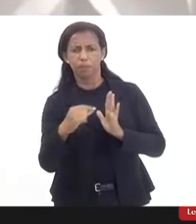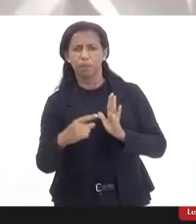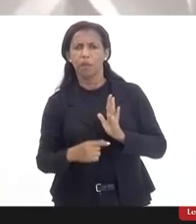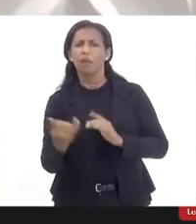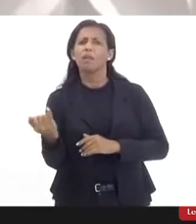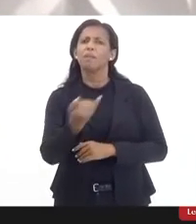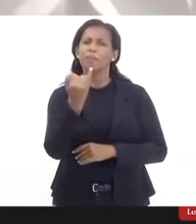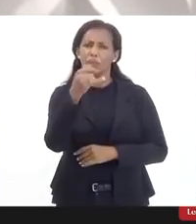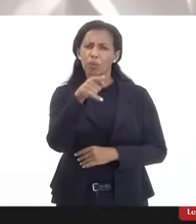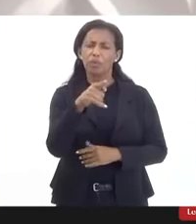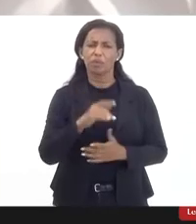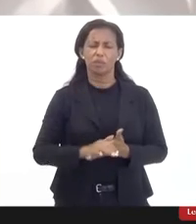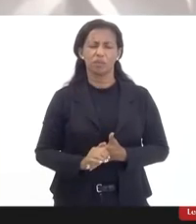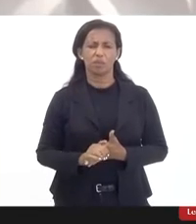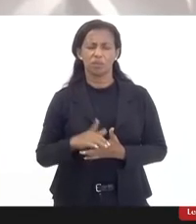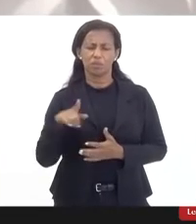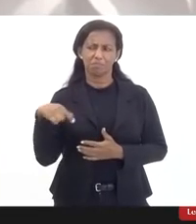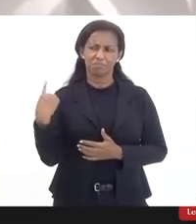importante para que a gente